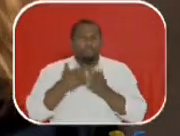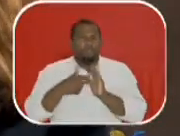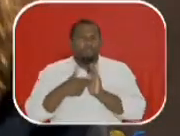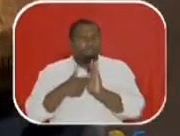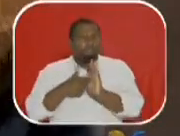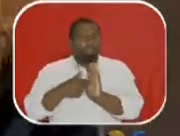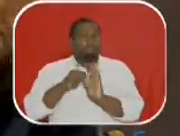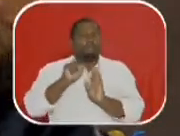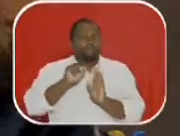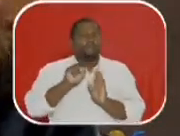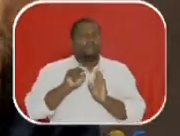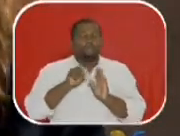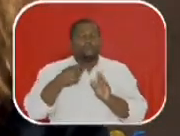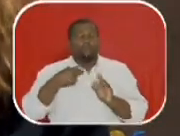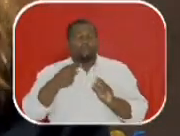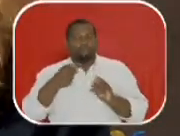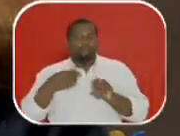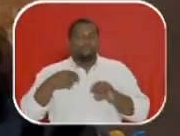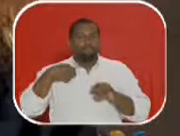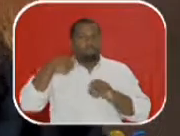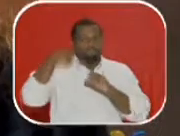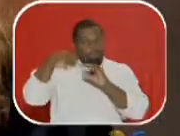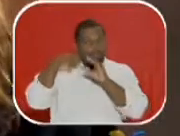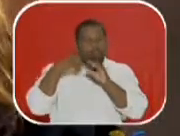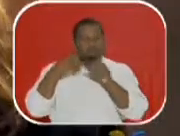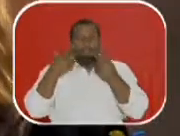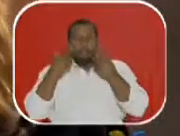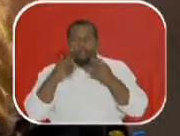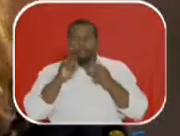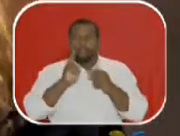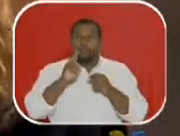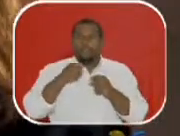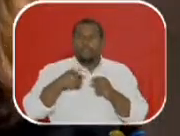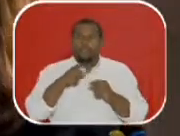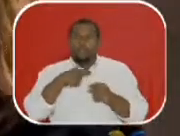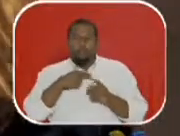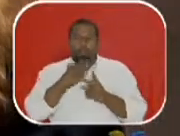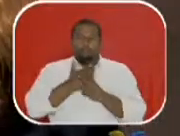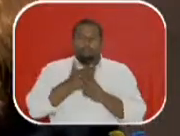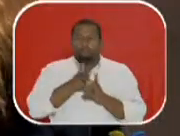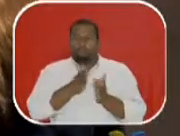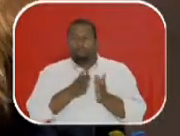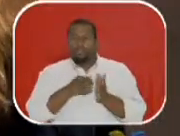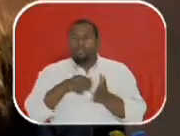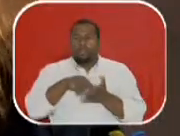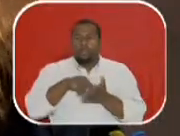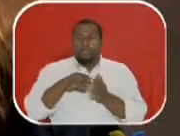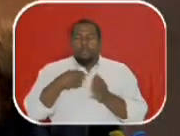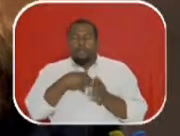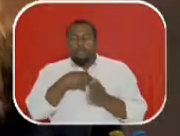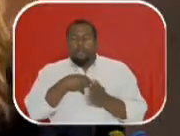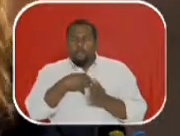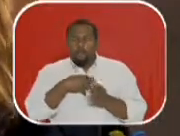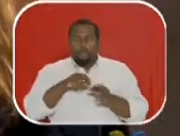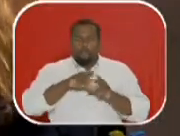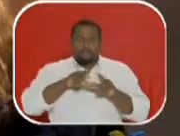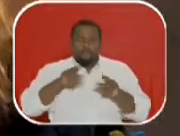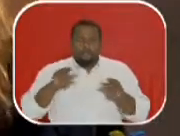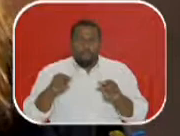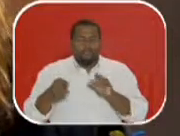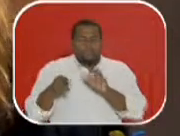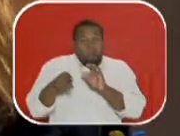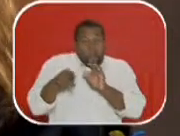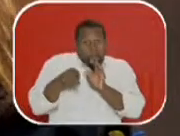propõe um episódio, uma obra que seja híbrida, que tenha elementos fundamentais do teatro, claros,